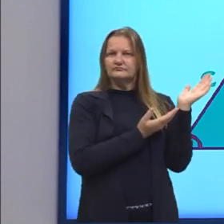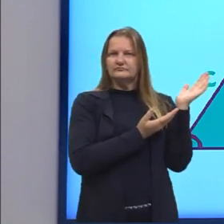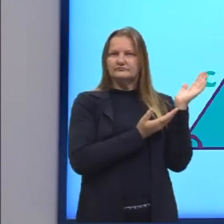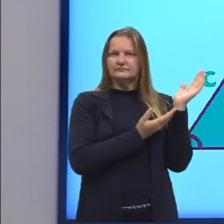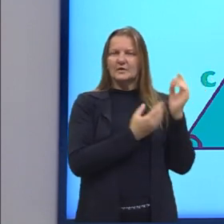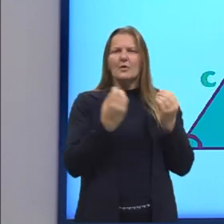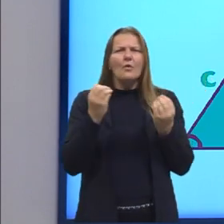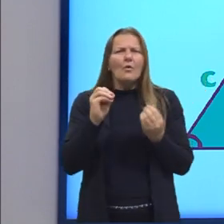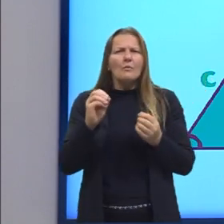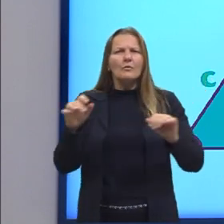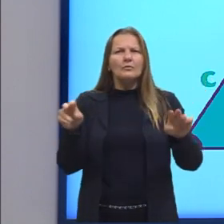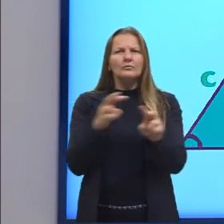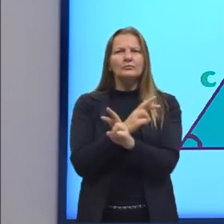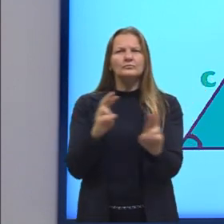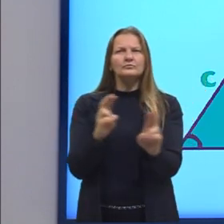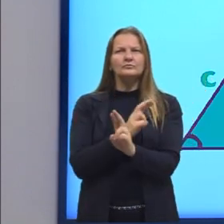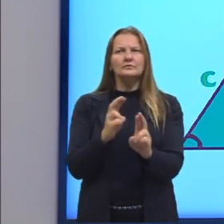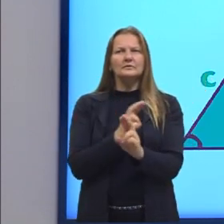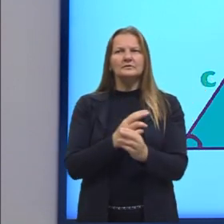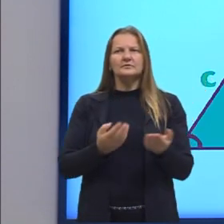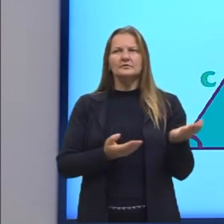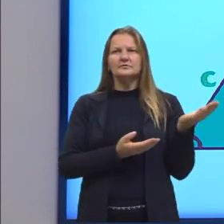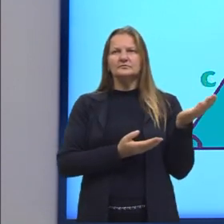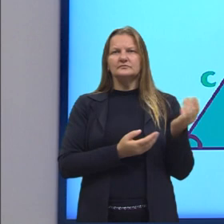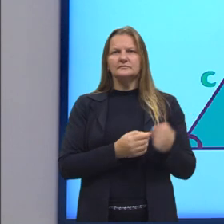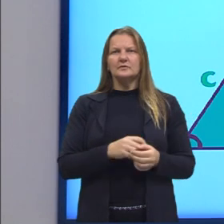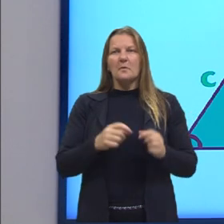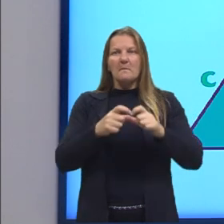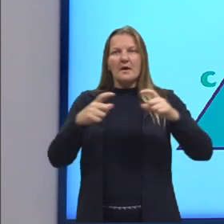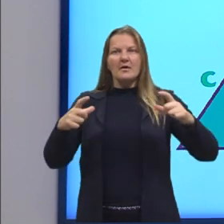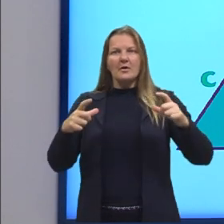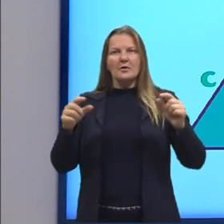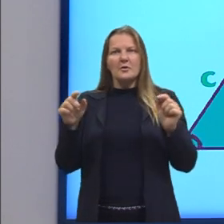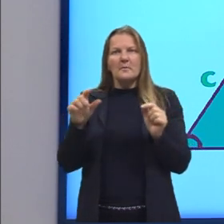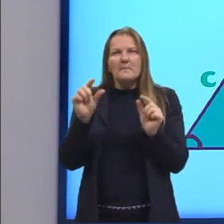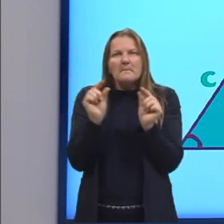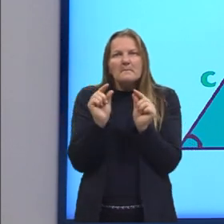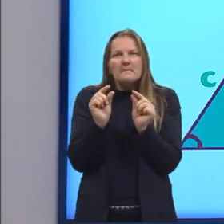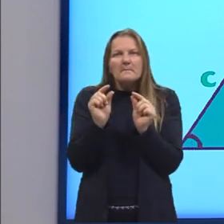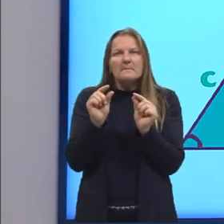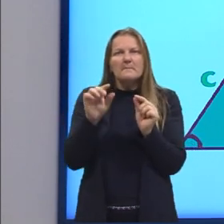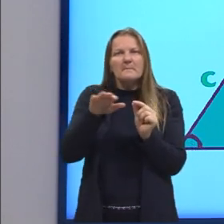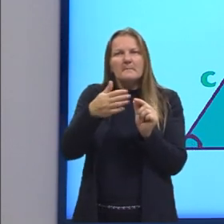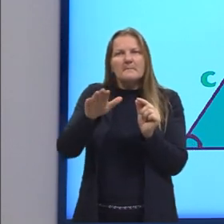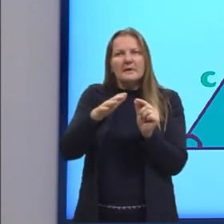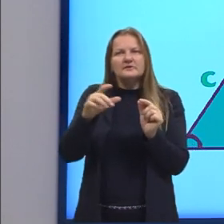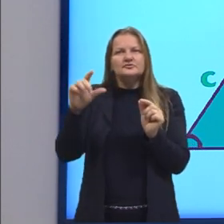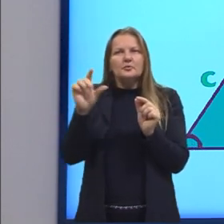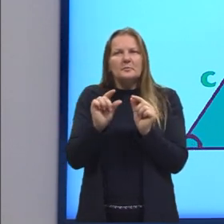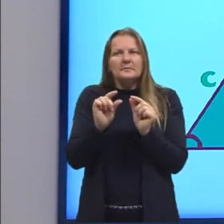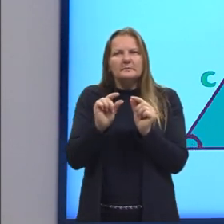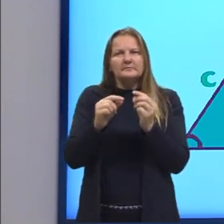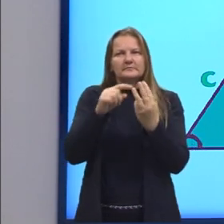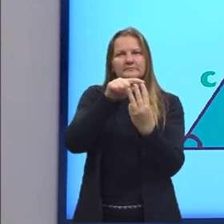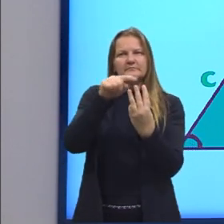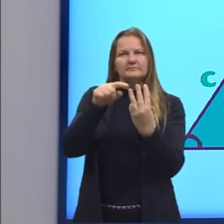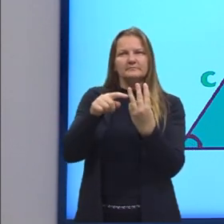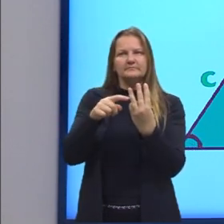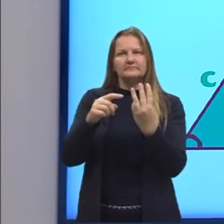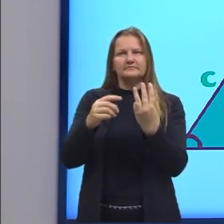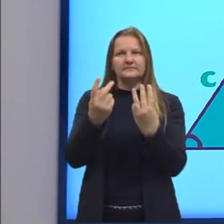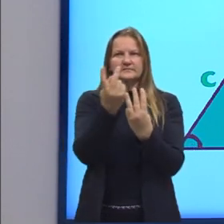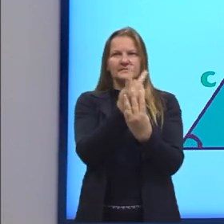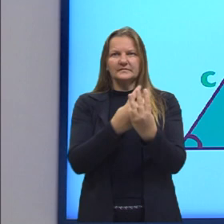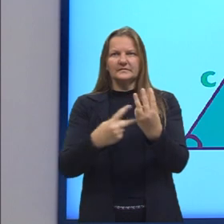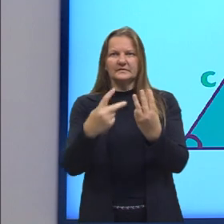relações, tá? Eu destaquei aqui o triângulo maior, o triângulo médio e o triângulo menor, conforme